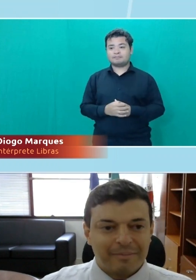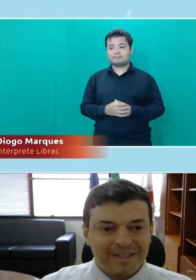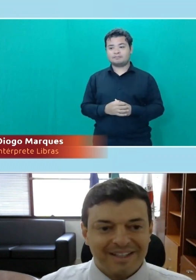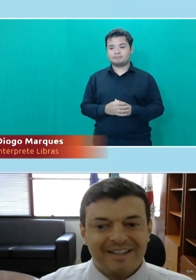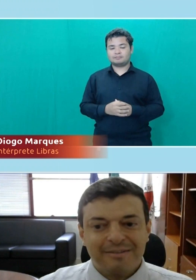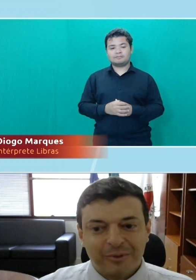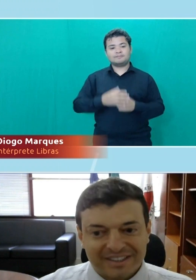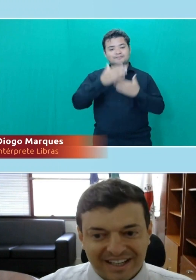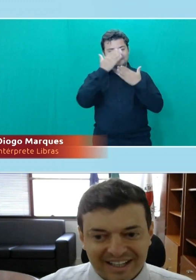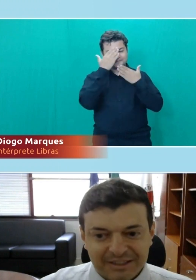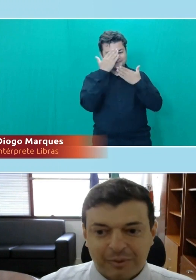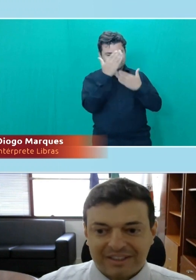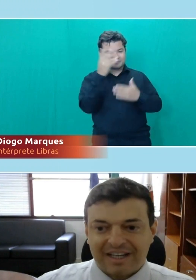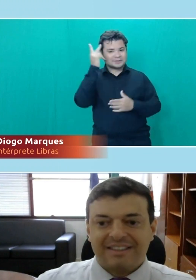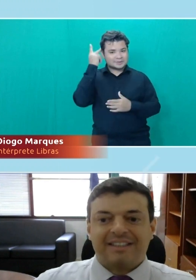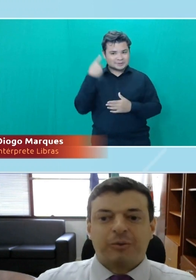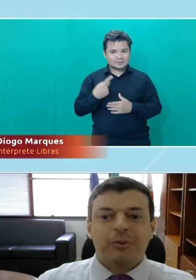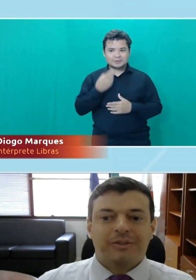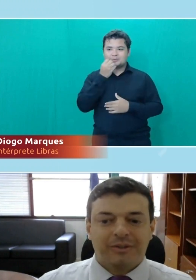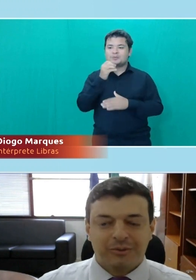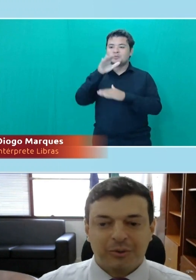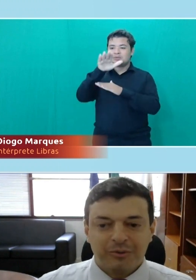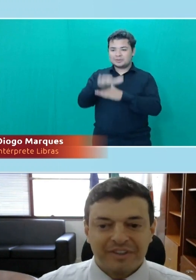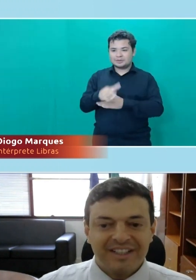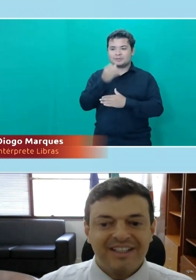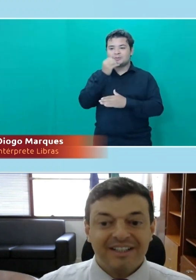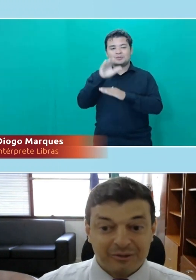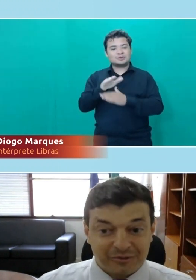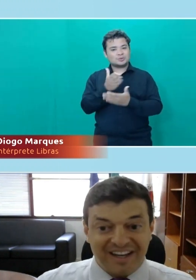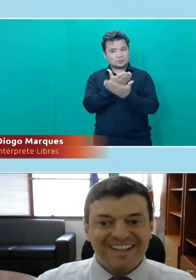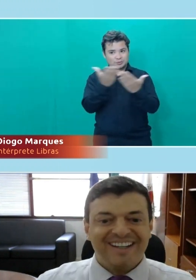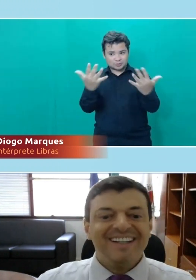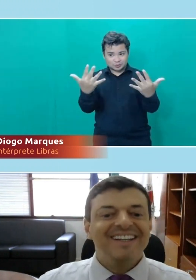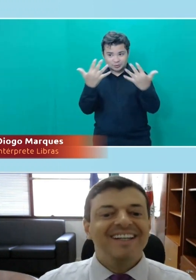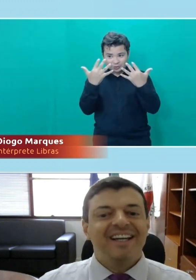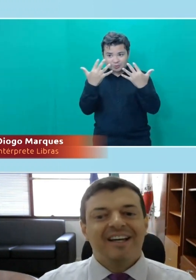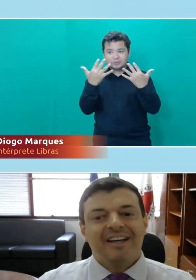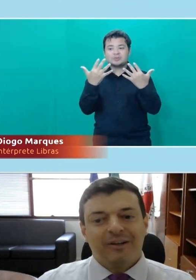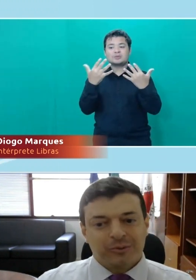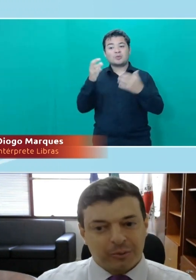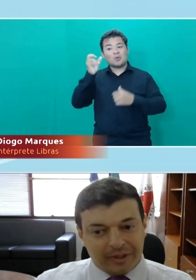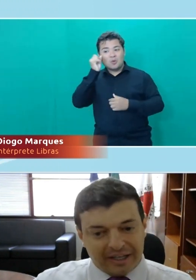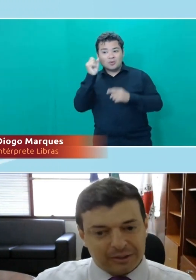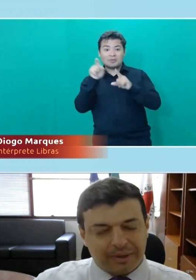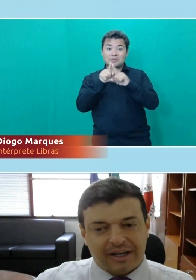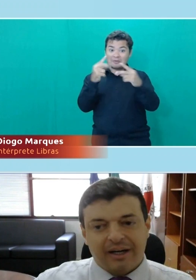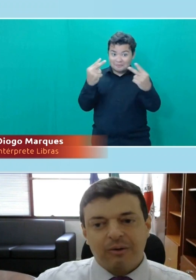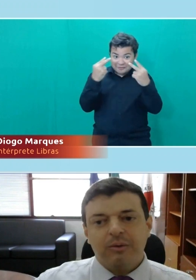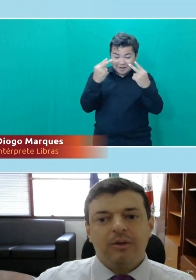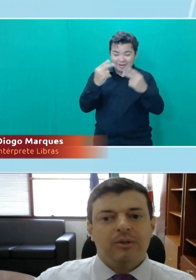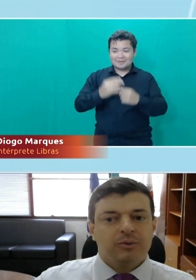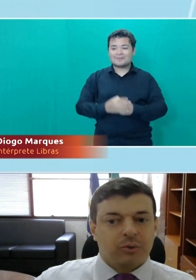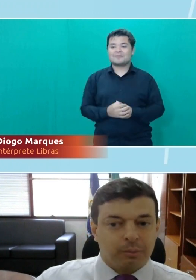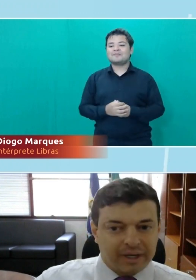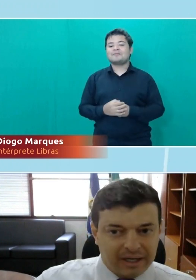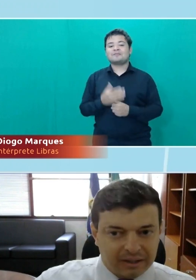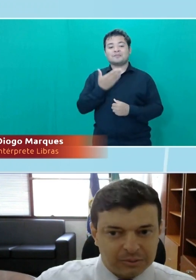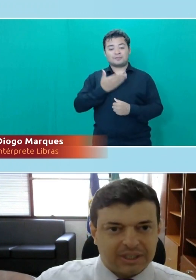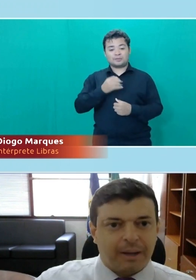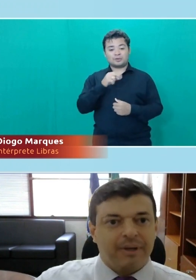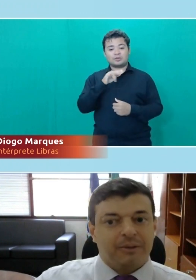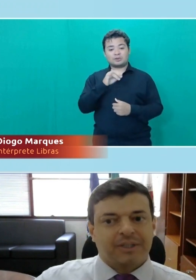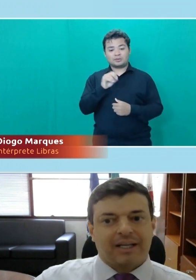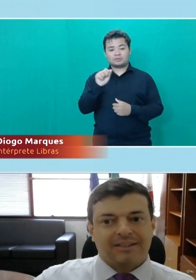Obrigado, Camila. Boa tarde. Boa tarde a todos que nos ouvem e nos veem. Eu sou o Onésio Amaral, sou